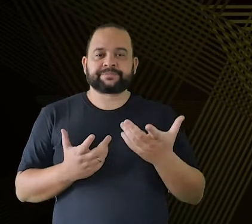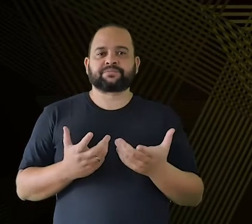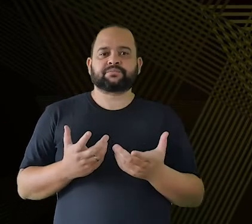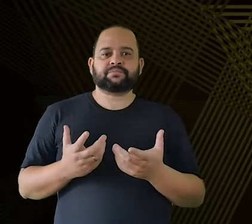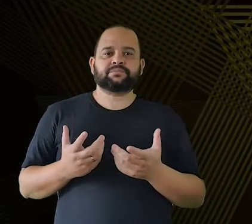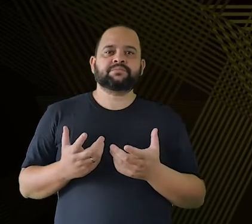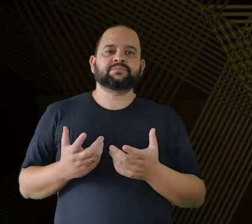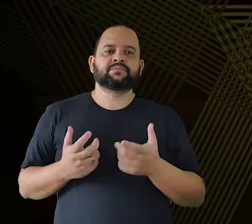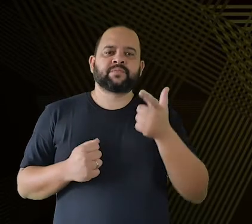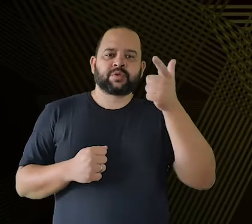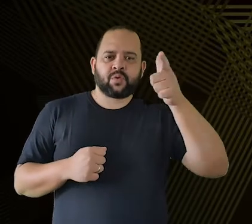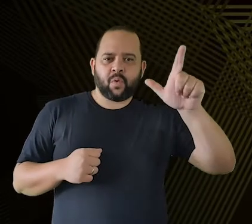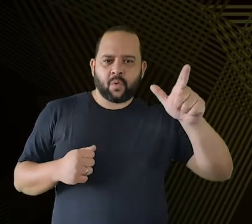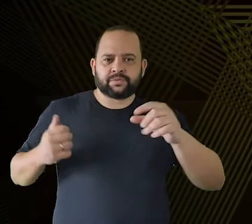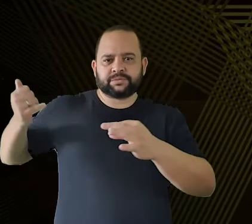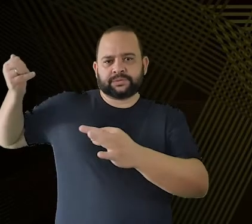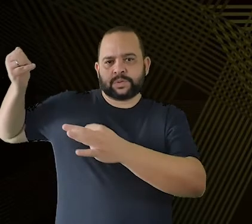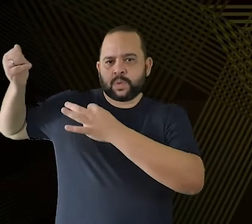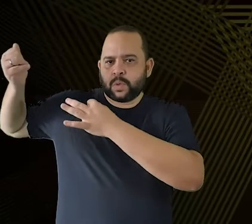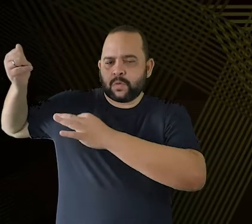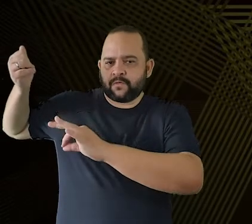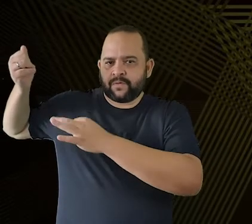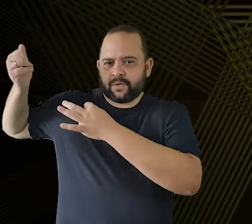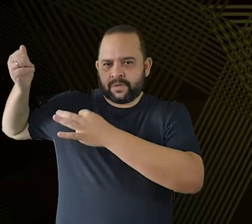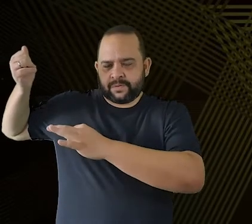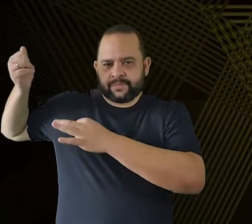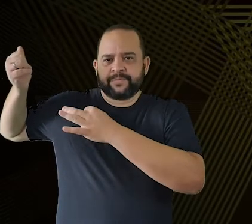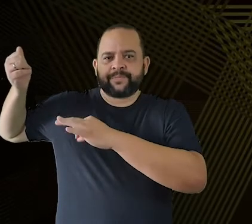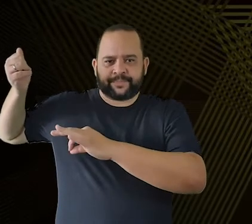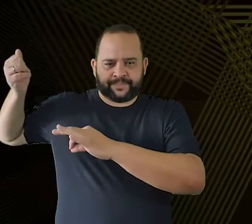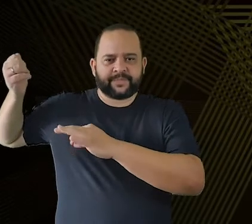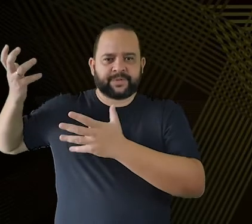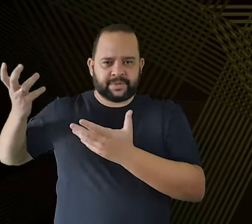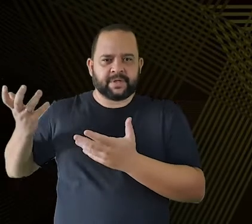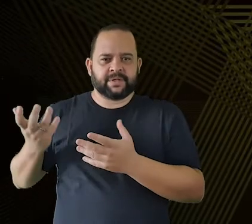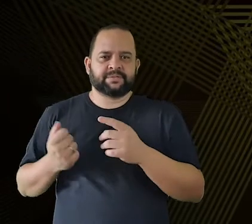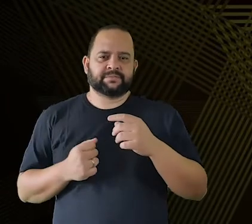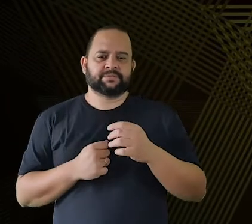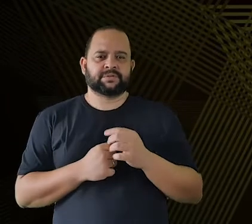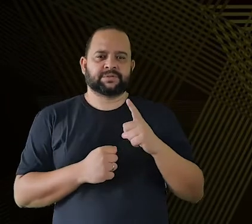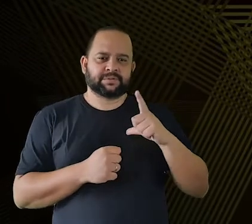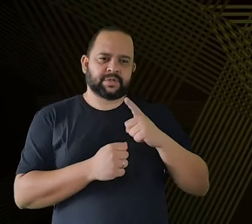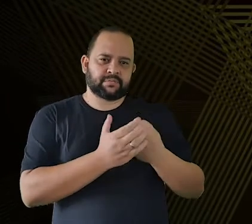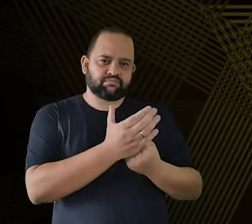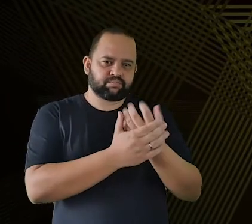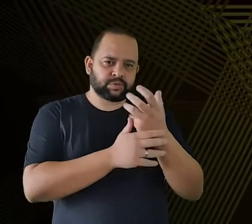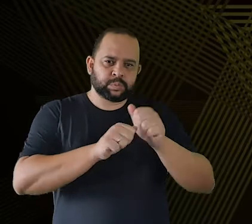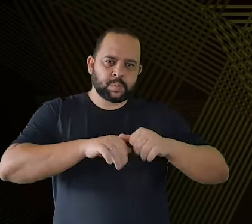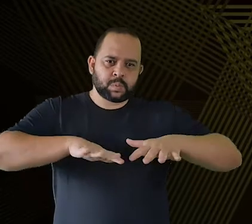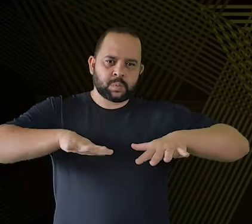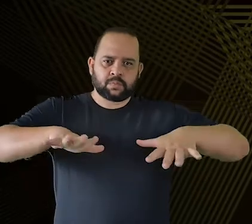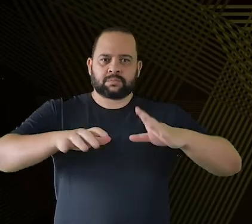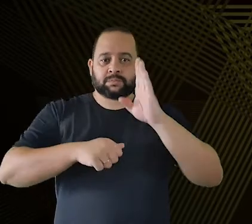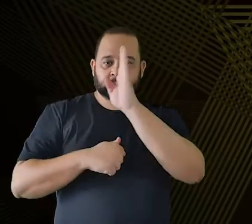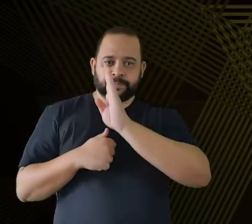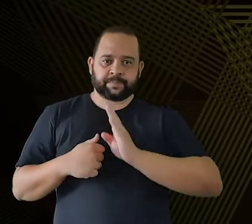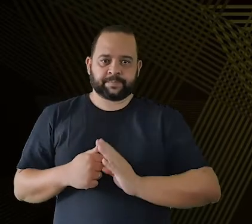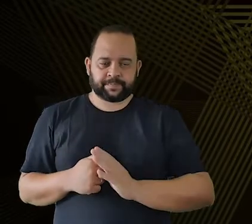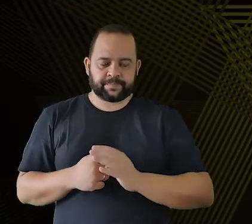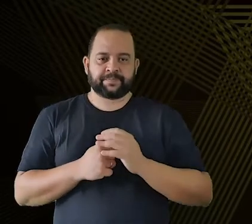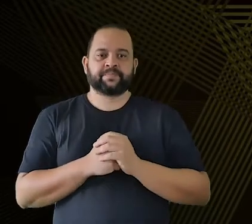cordas ficcionadas, como os violinos que vão dar nas rabecas, nesse tipo de instrumento.